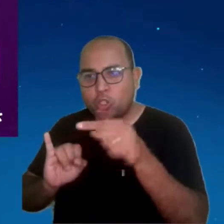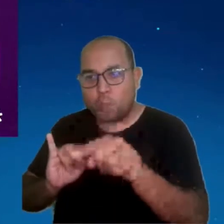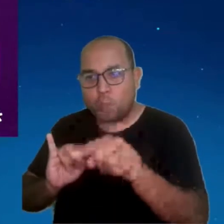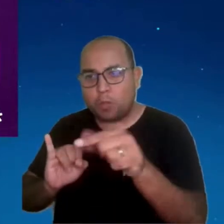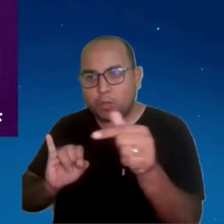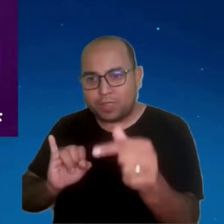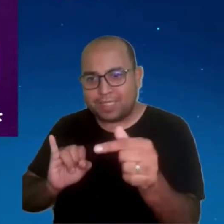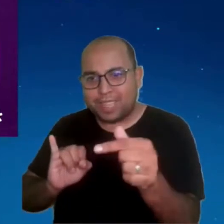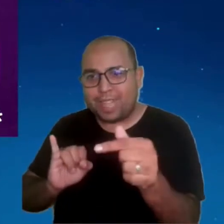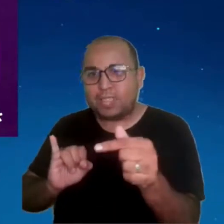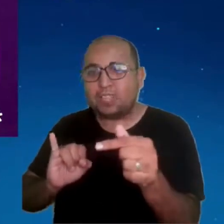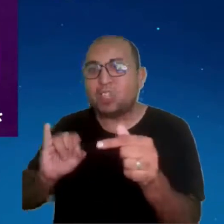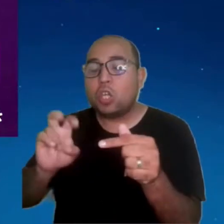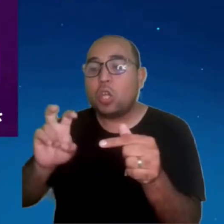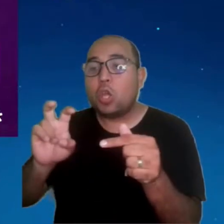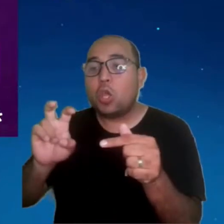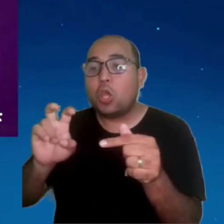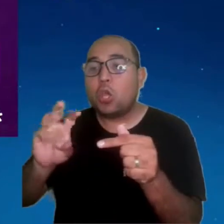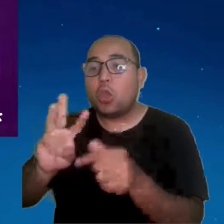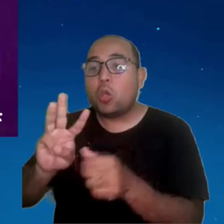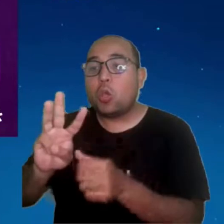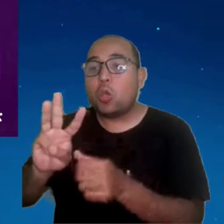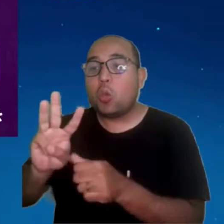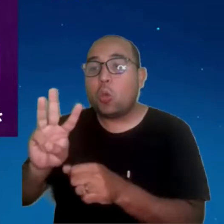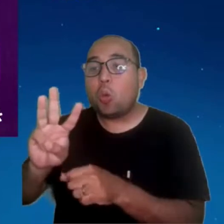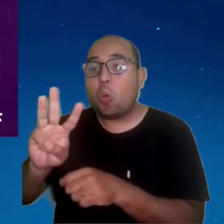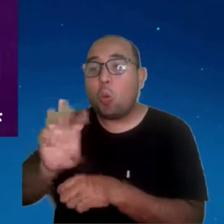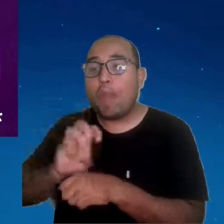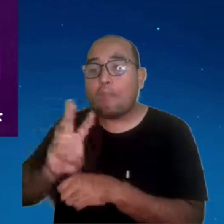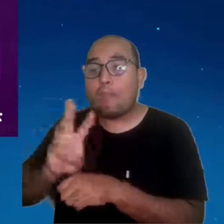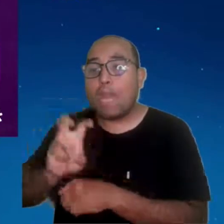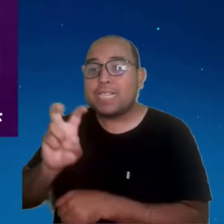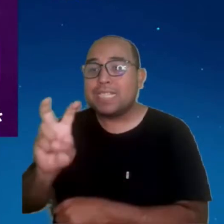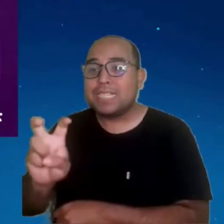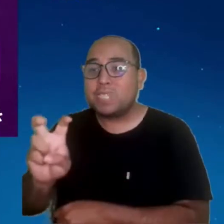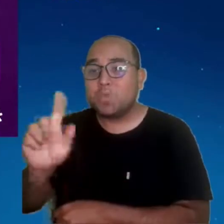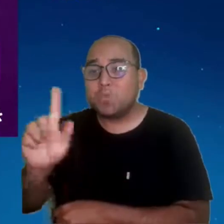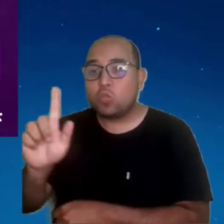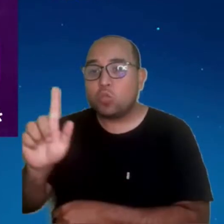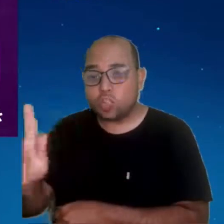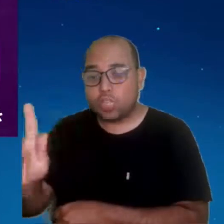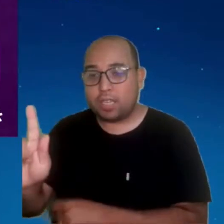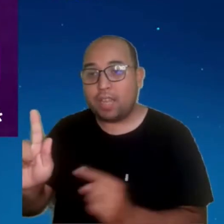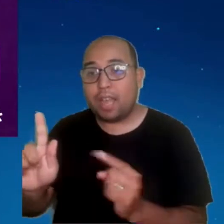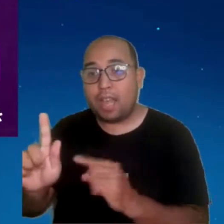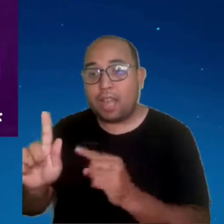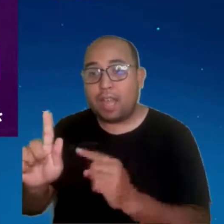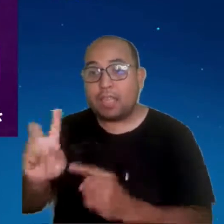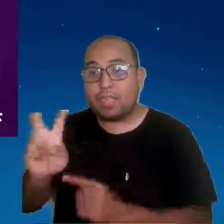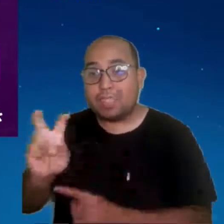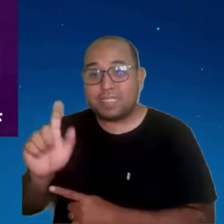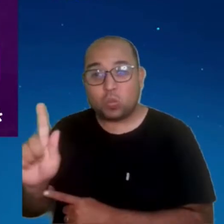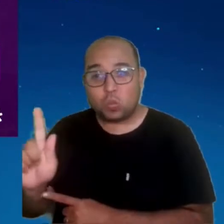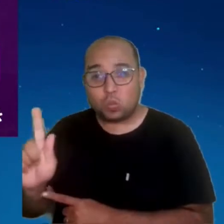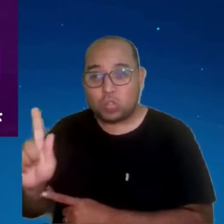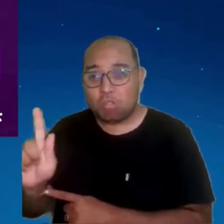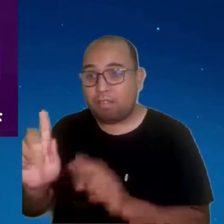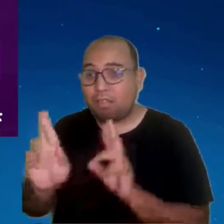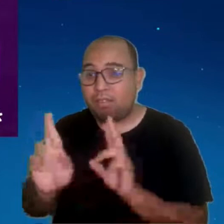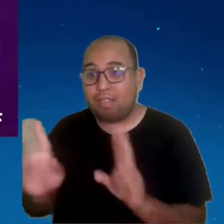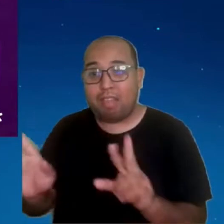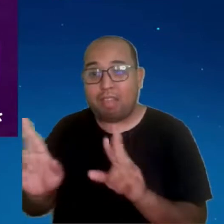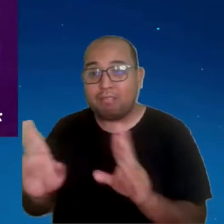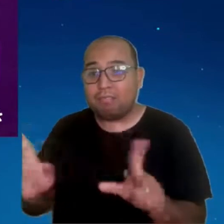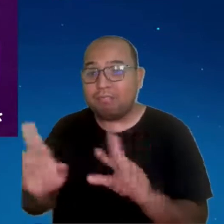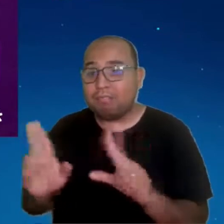-Fi 5G. Beleza? O 5G aqui não tem nada a ver com esse 5G que está